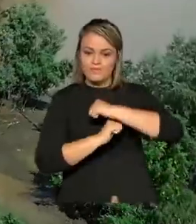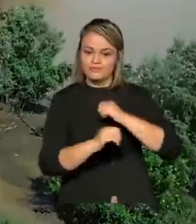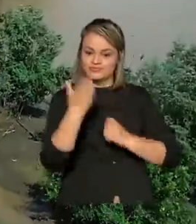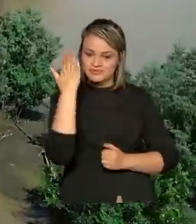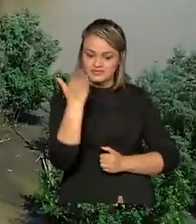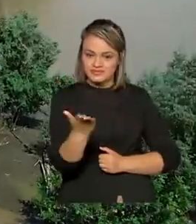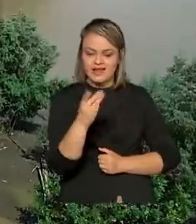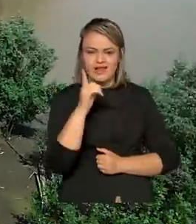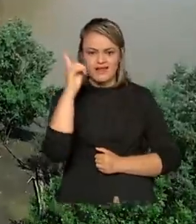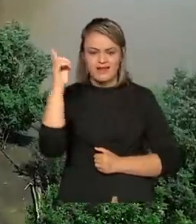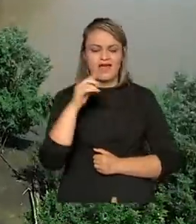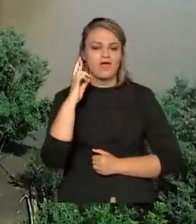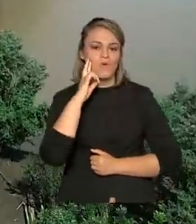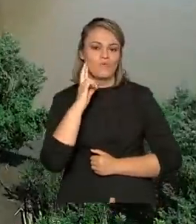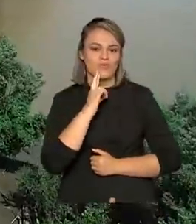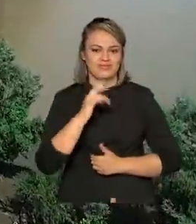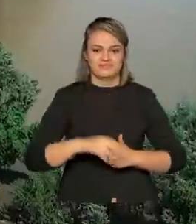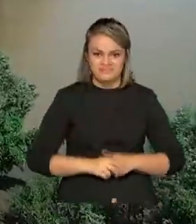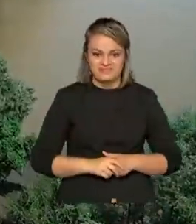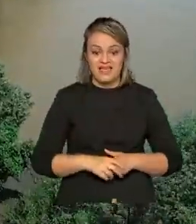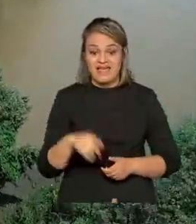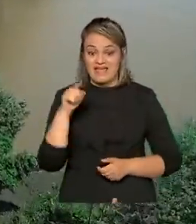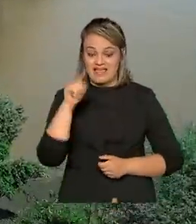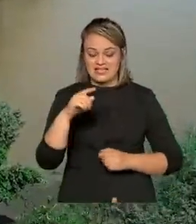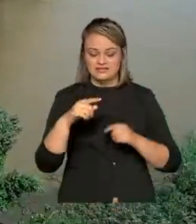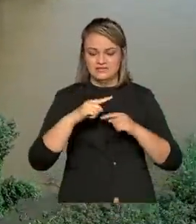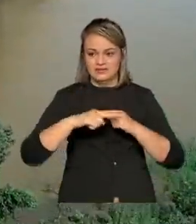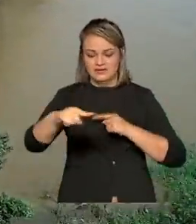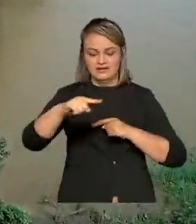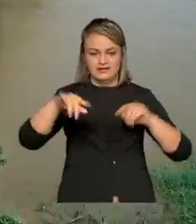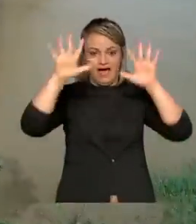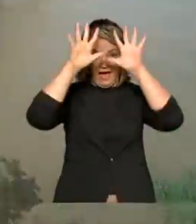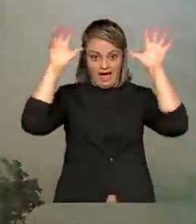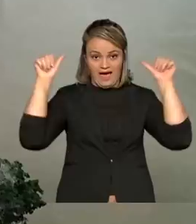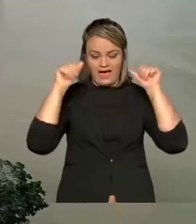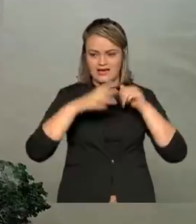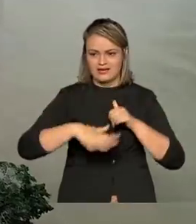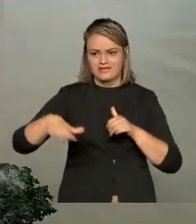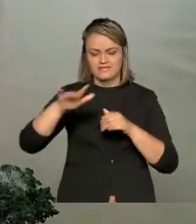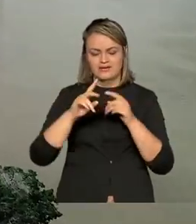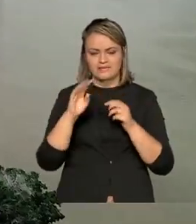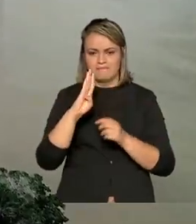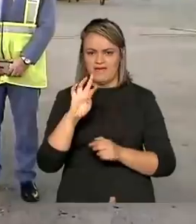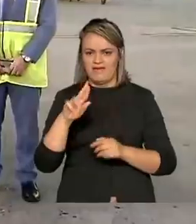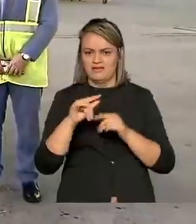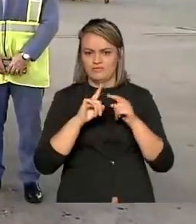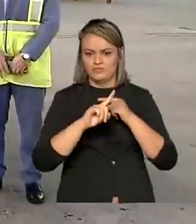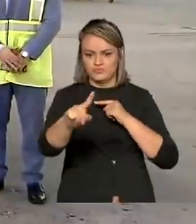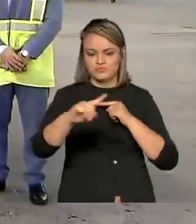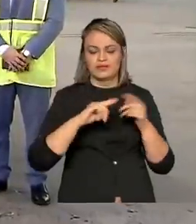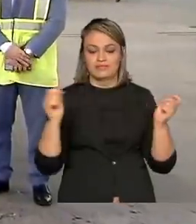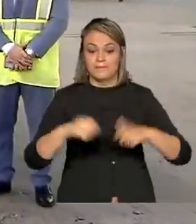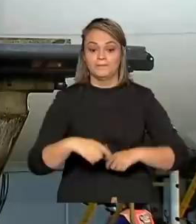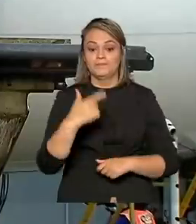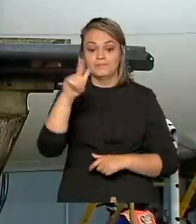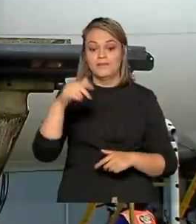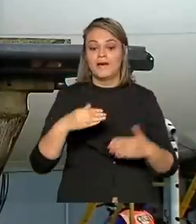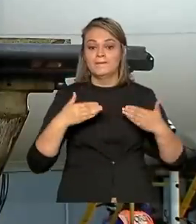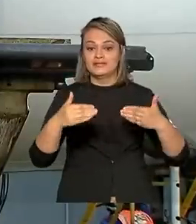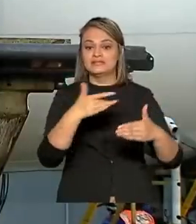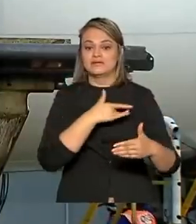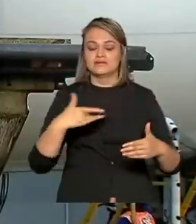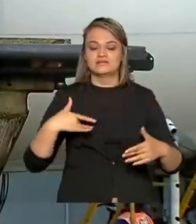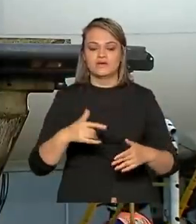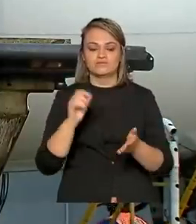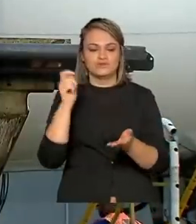Madeira em Abunã, Rondônia. A estrutura vai ligar o Acre à Malha Rodoviária Nacional. O Ministério da Saúde anuncia a